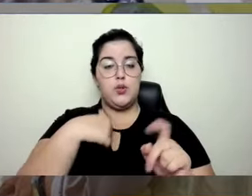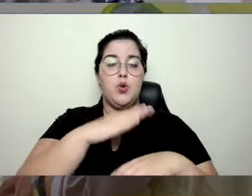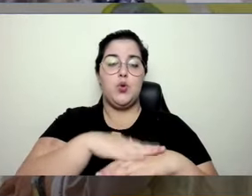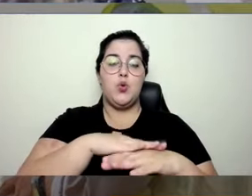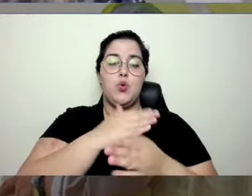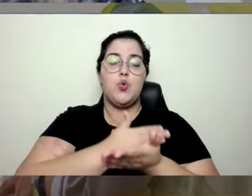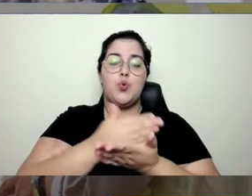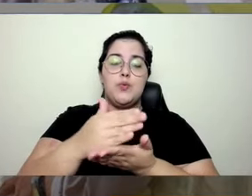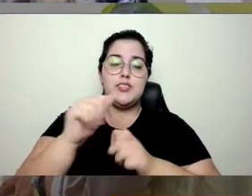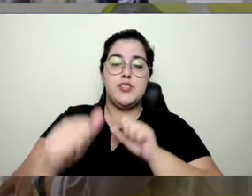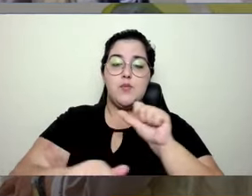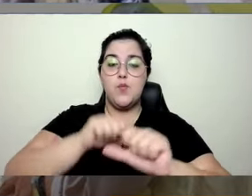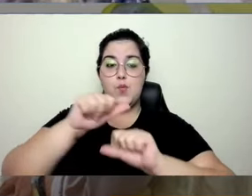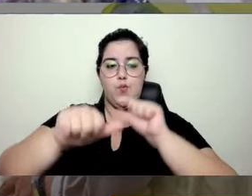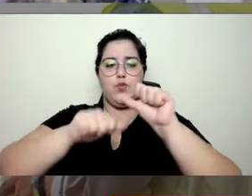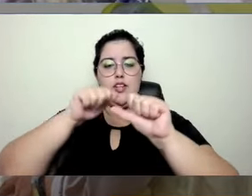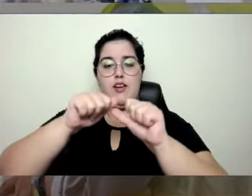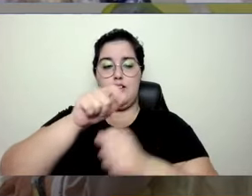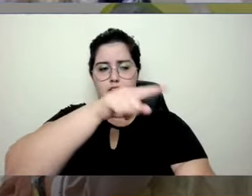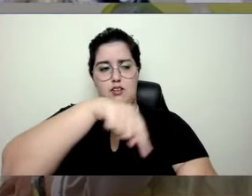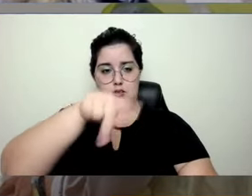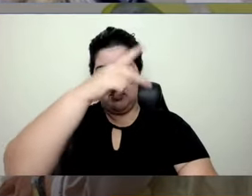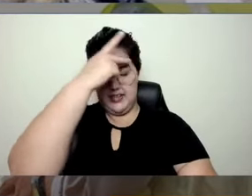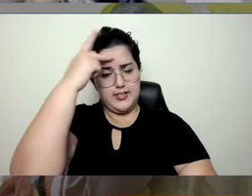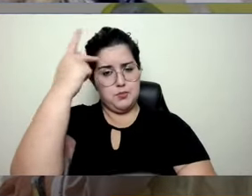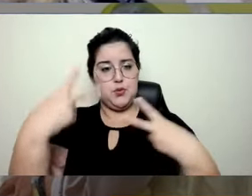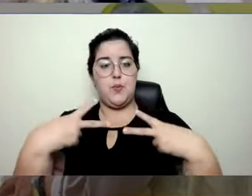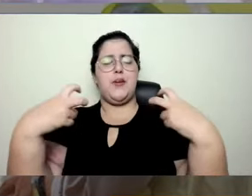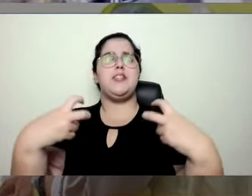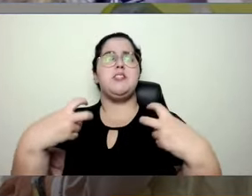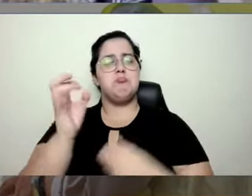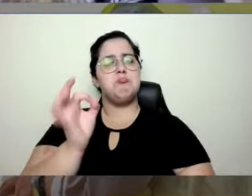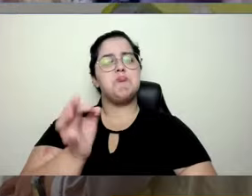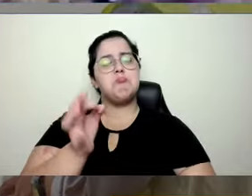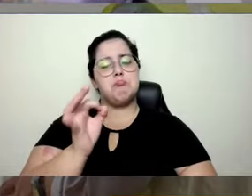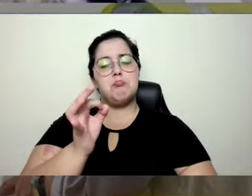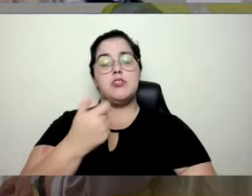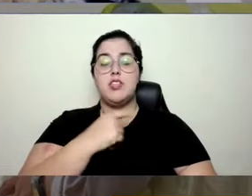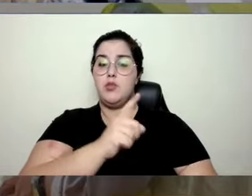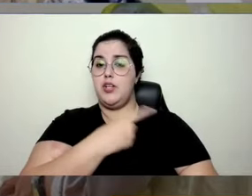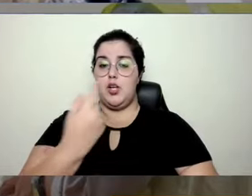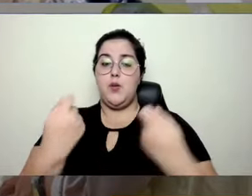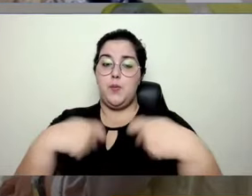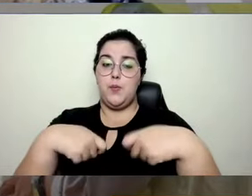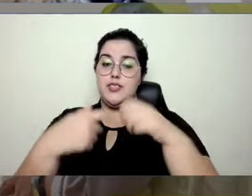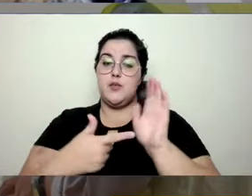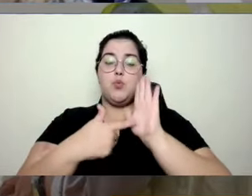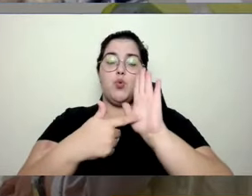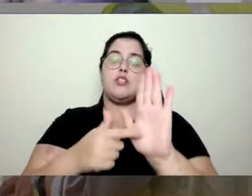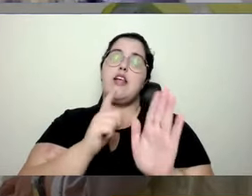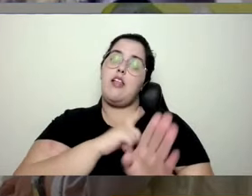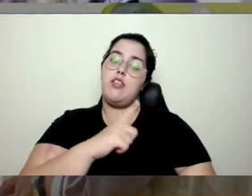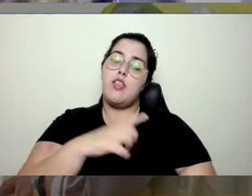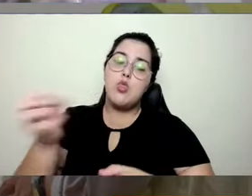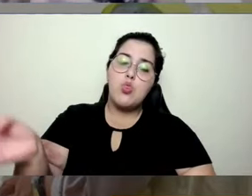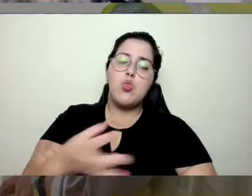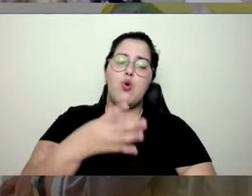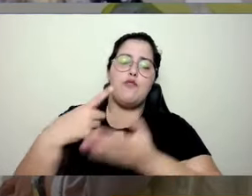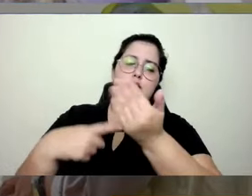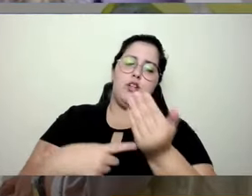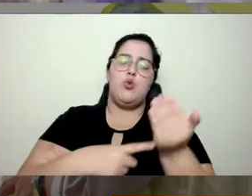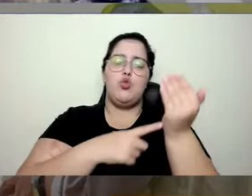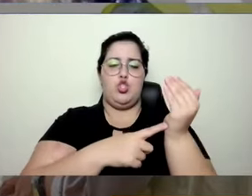pessoas foram percebendo, então, a gente precisa mostrar que existe, leva algo